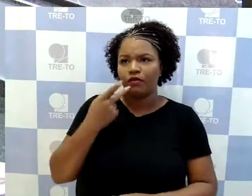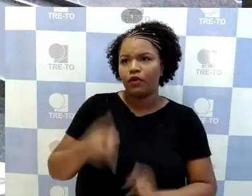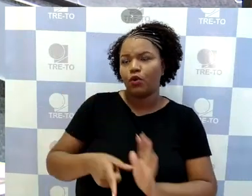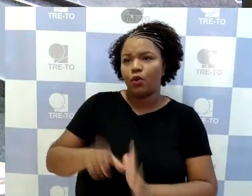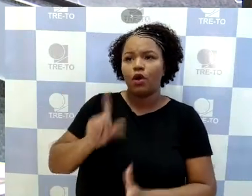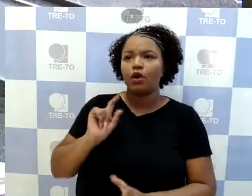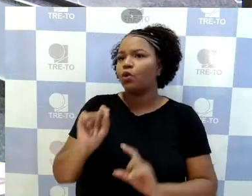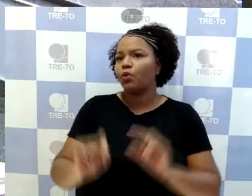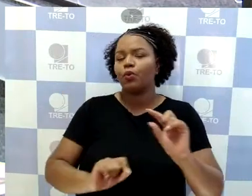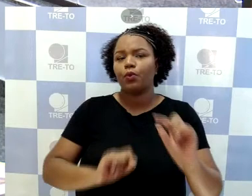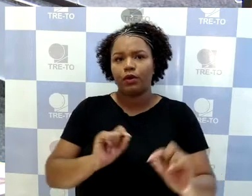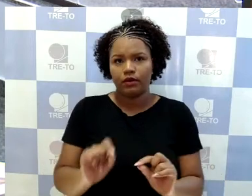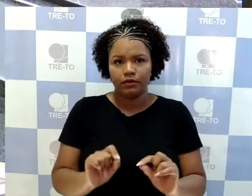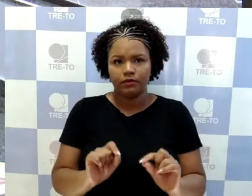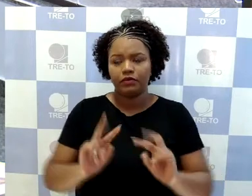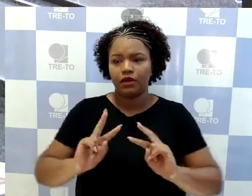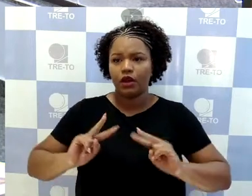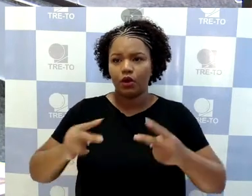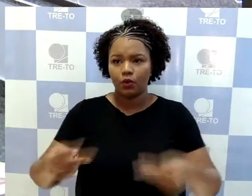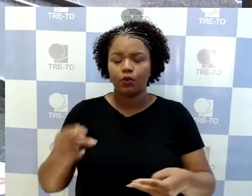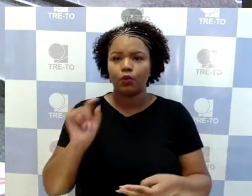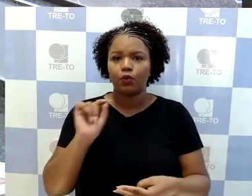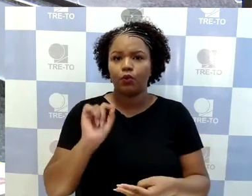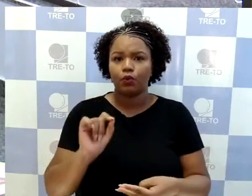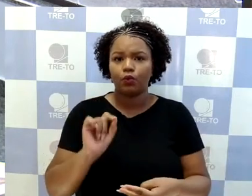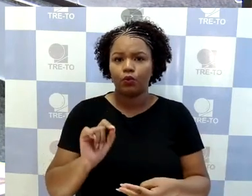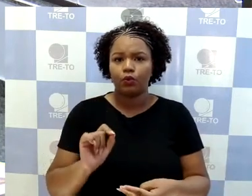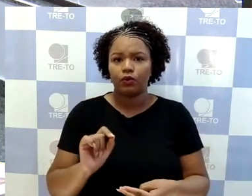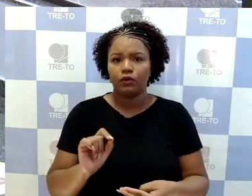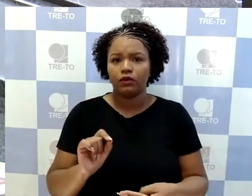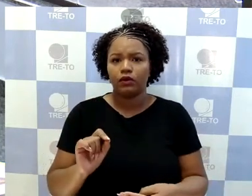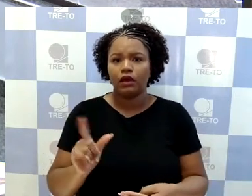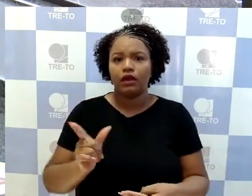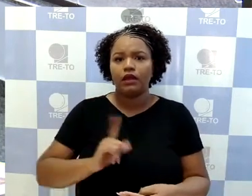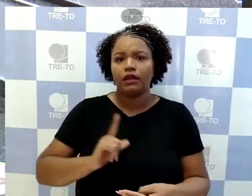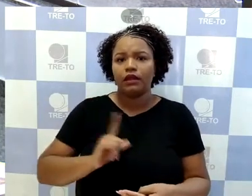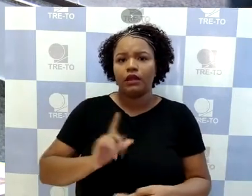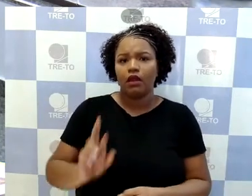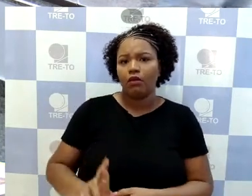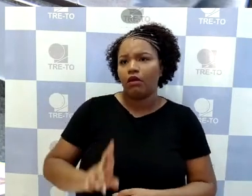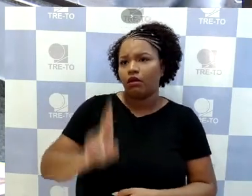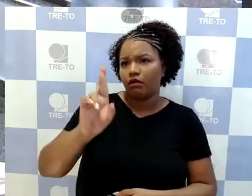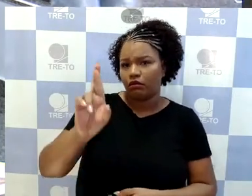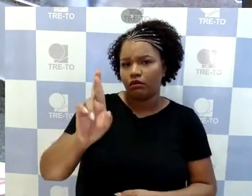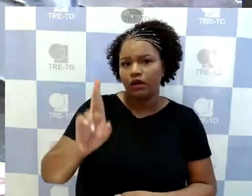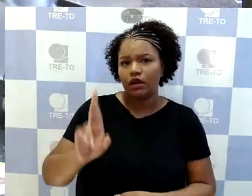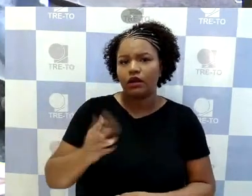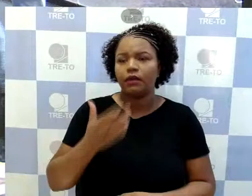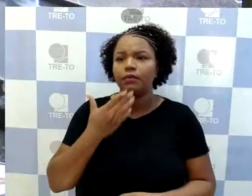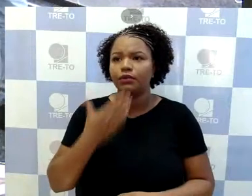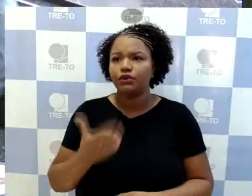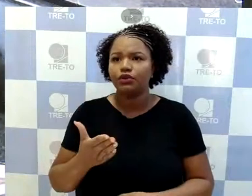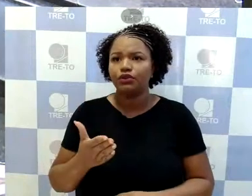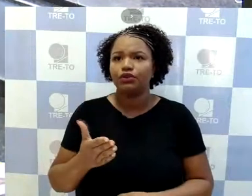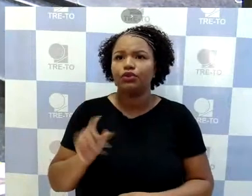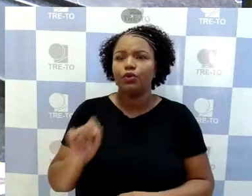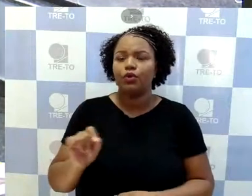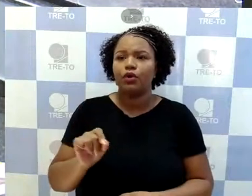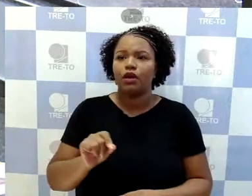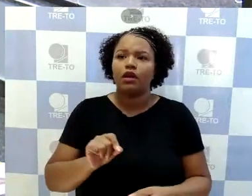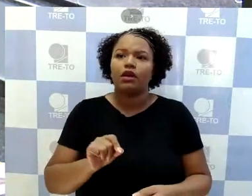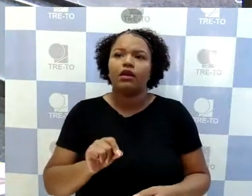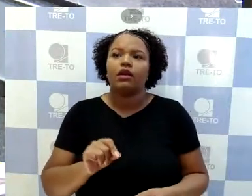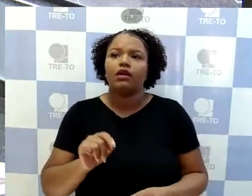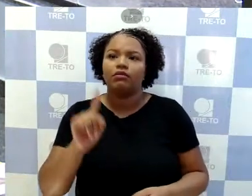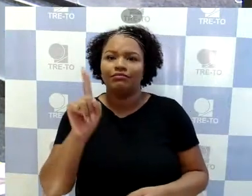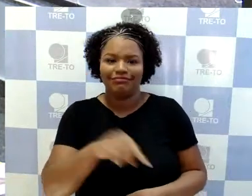a procedência de uma representação para que fosse suspensa a divulgação de uma pesquisa, não se